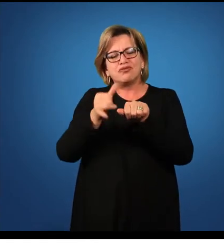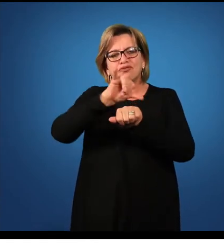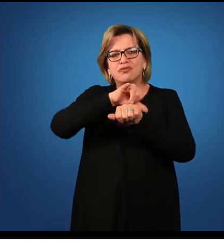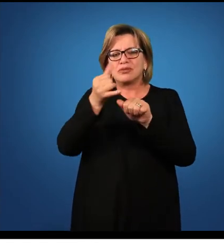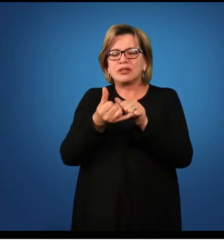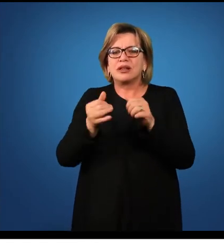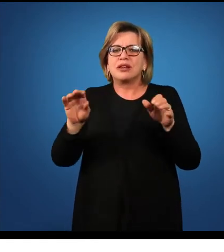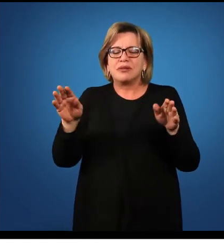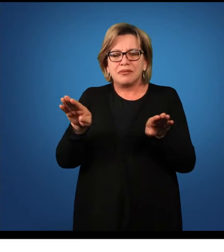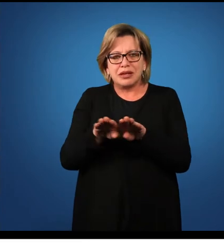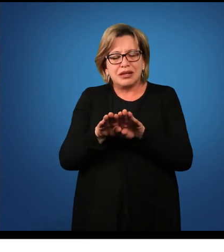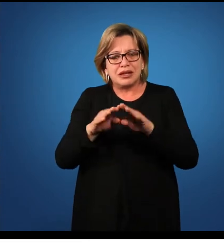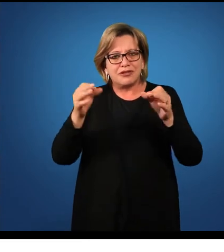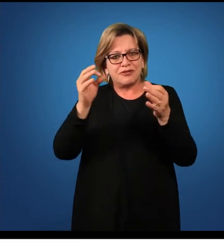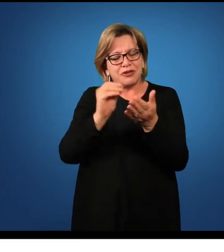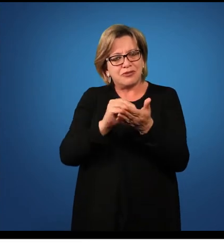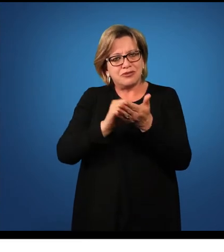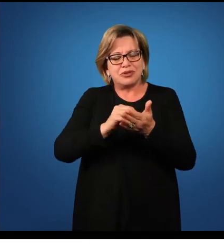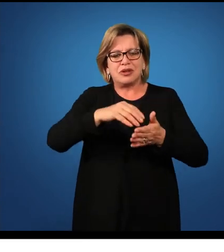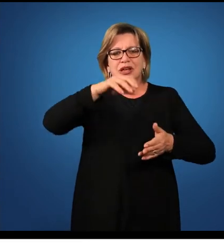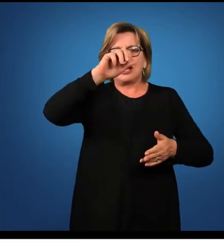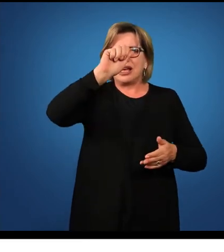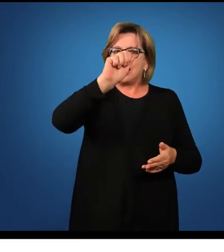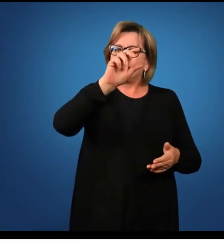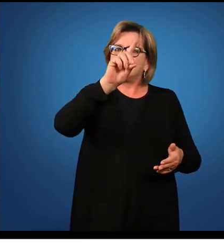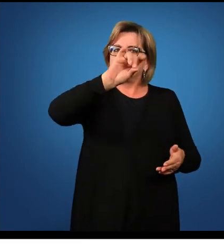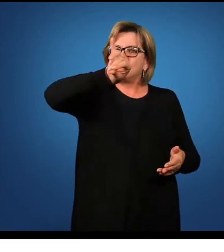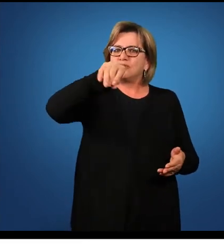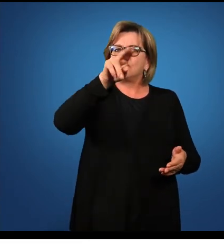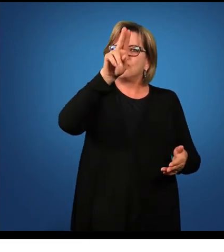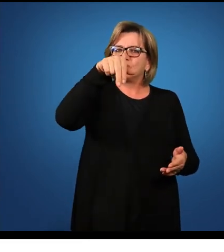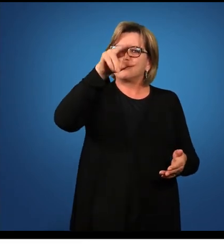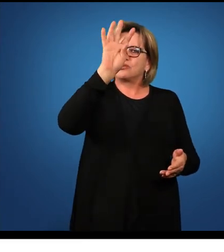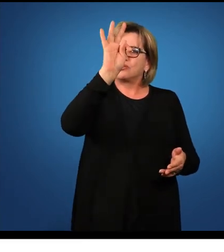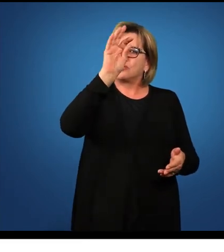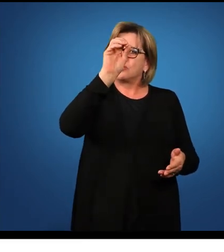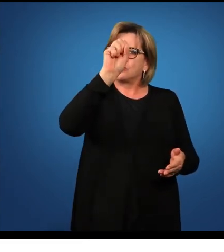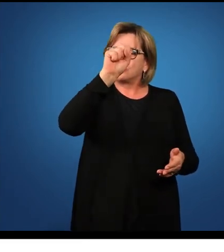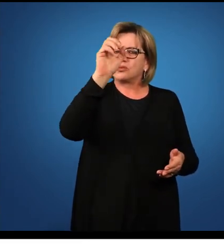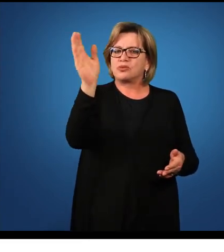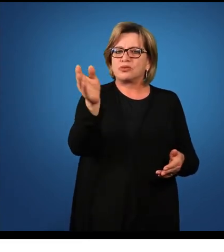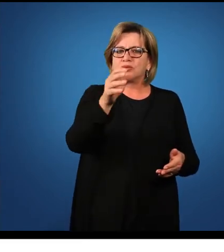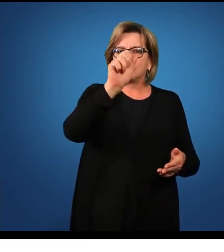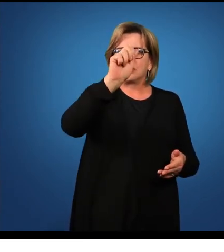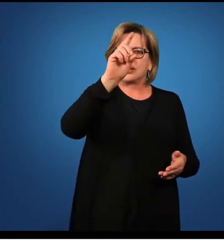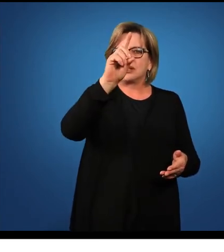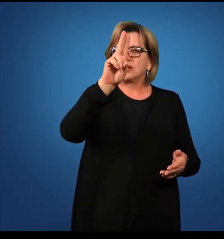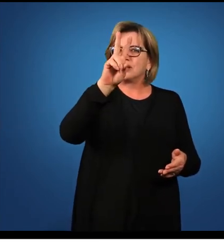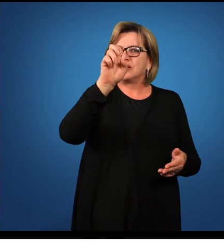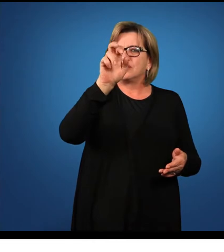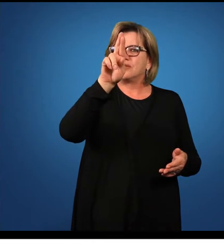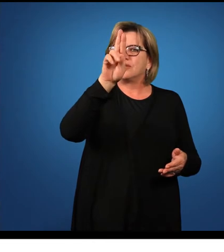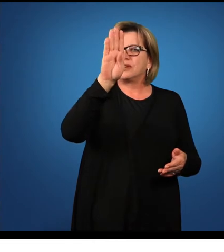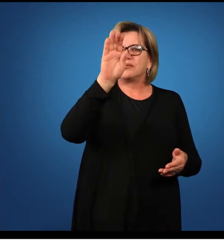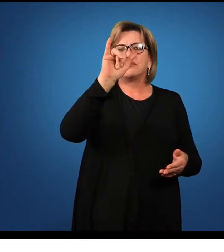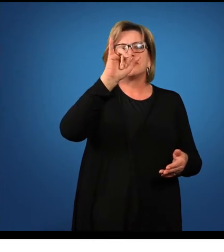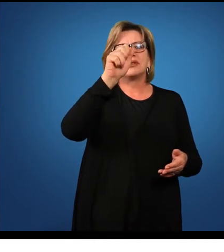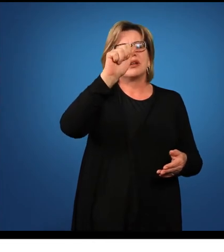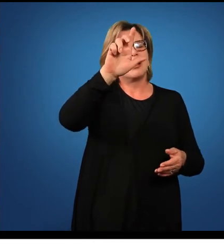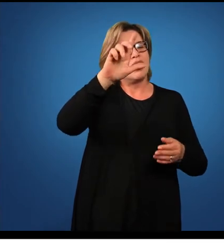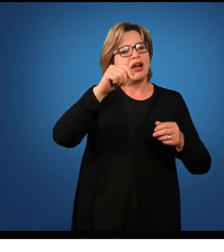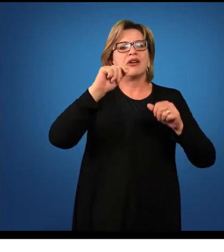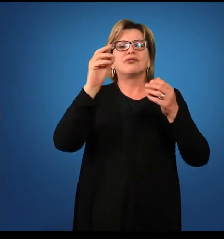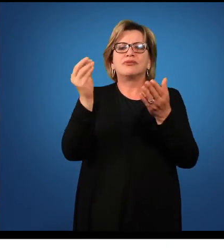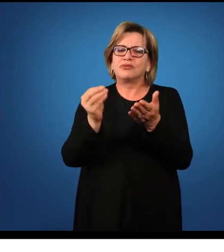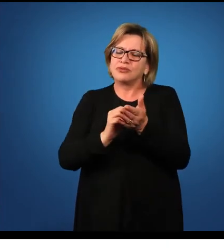e, sobretudo, os mais comuns, quais sejam adjunto adverbial de companhia, adjunto